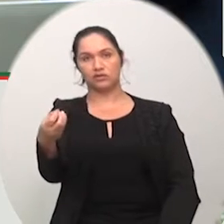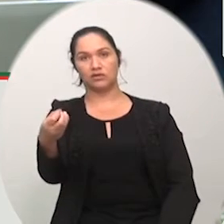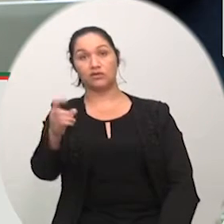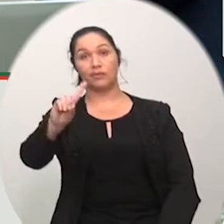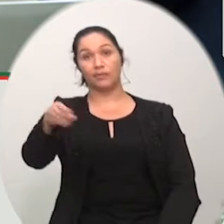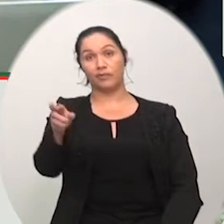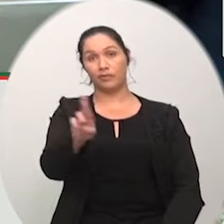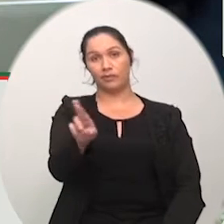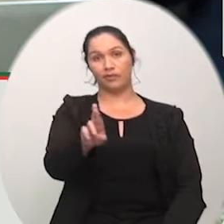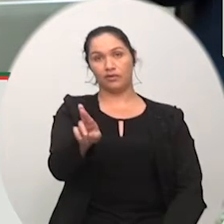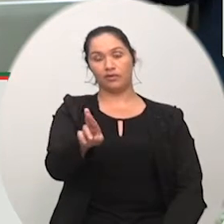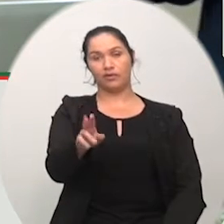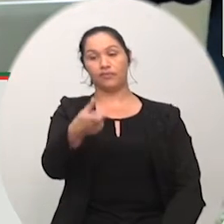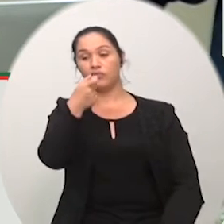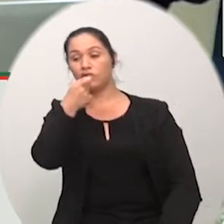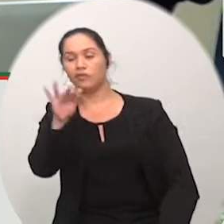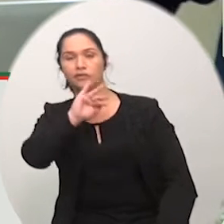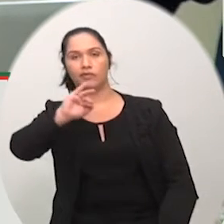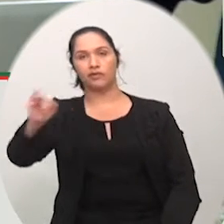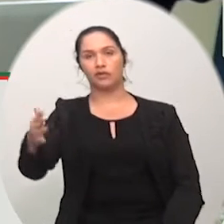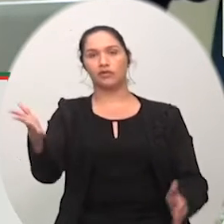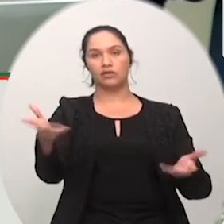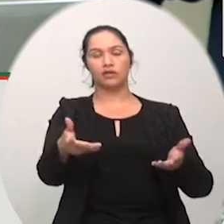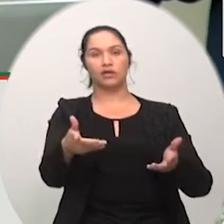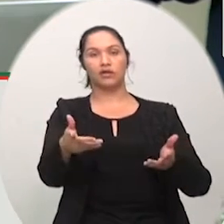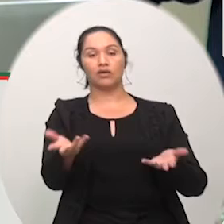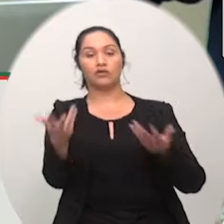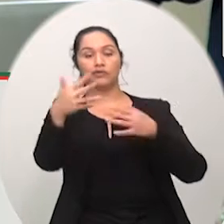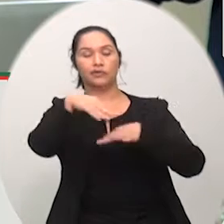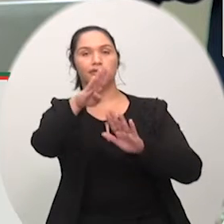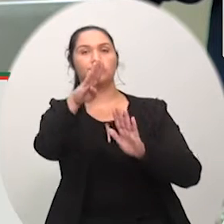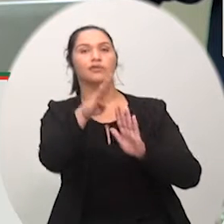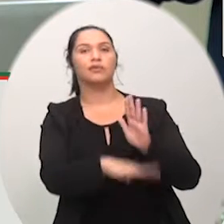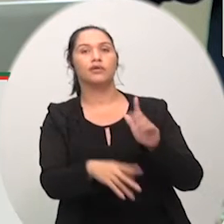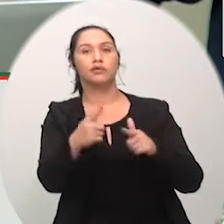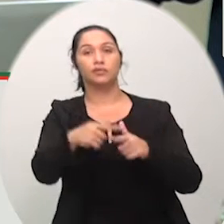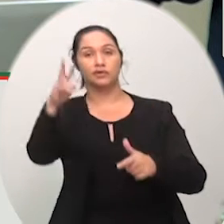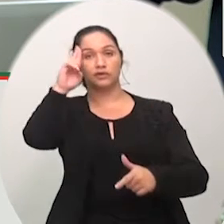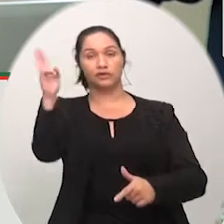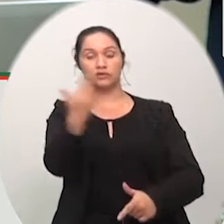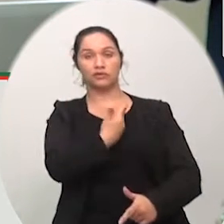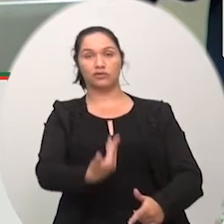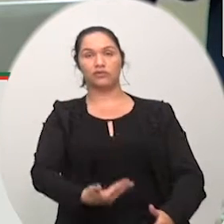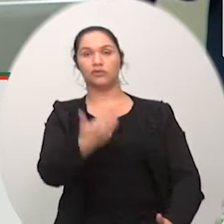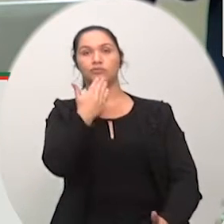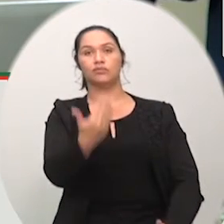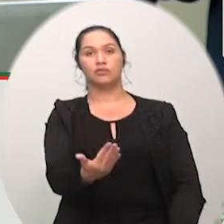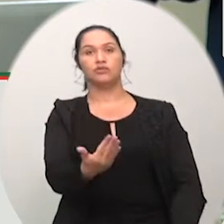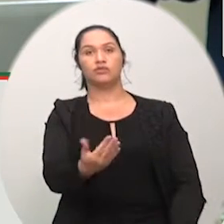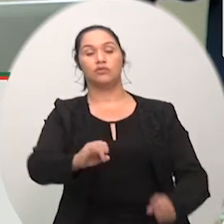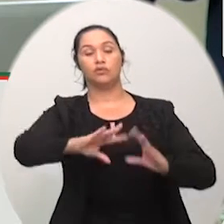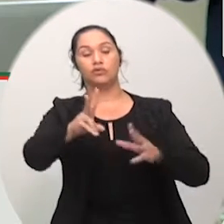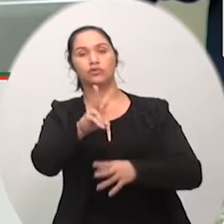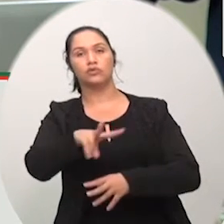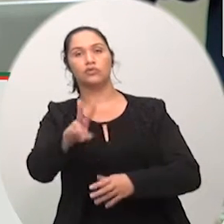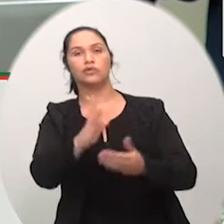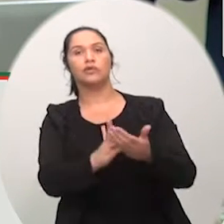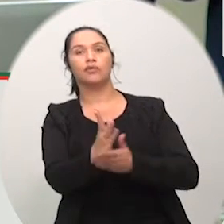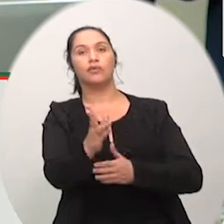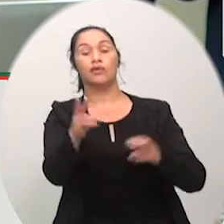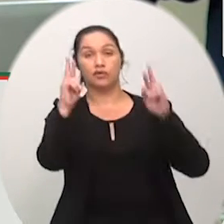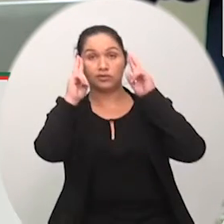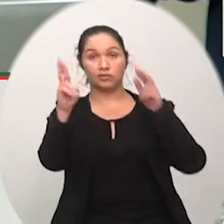pareceres a inclusão na pauta da ordem do dia dessa sessão solicitadas pelo líder do governo e aprovada por unanimidade conforme artigos